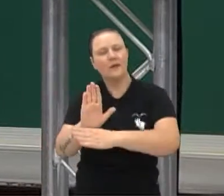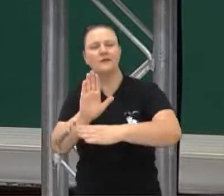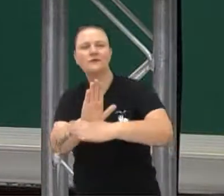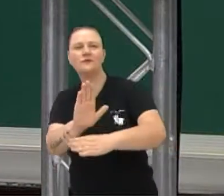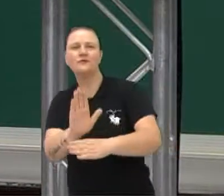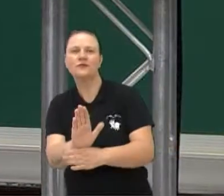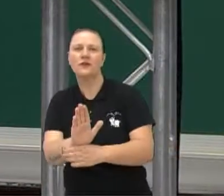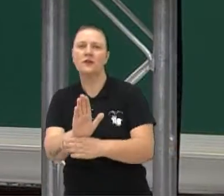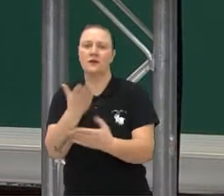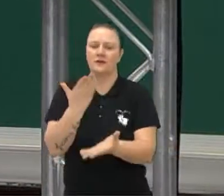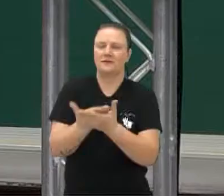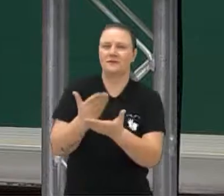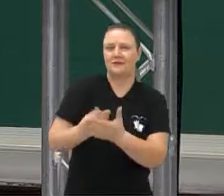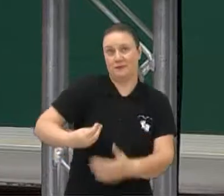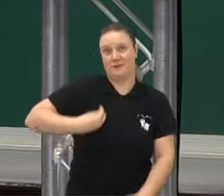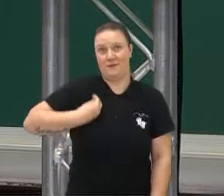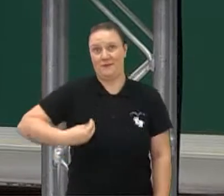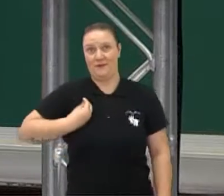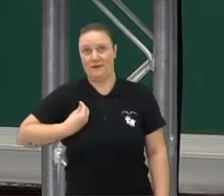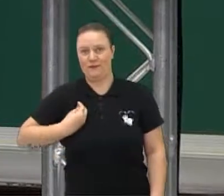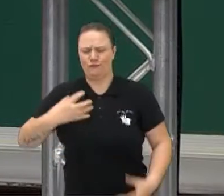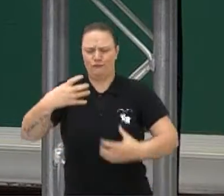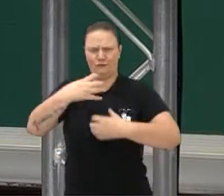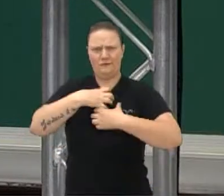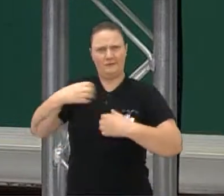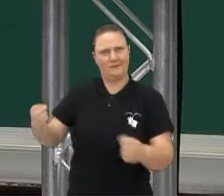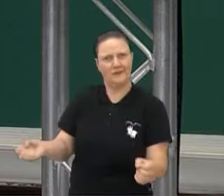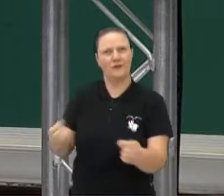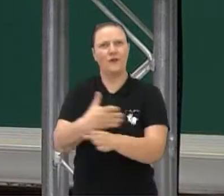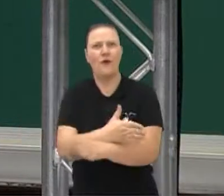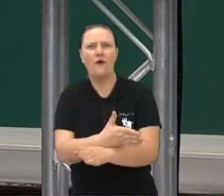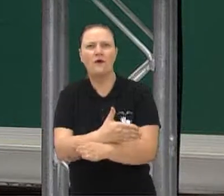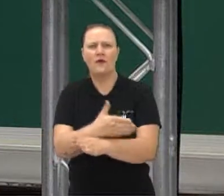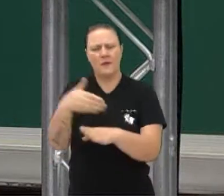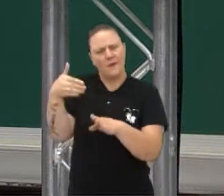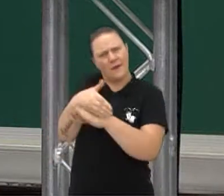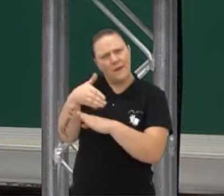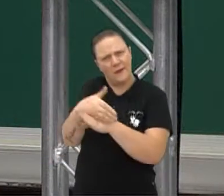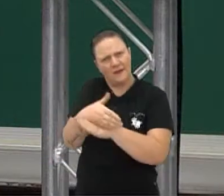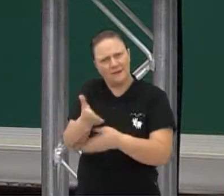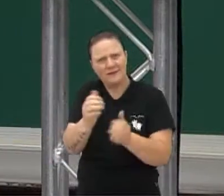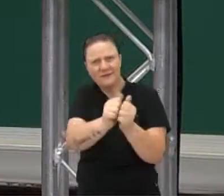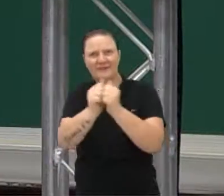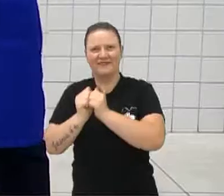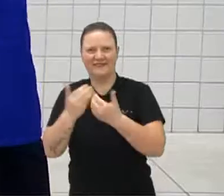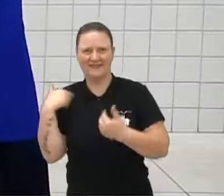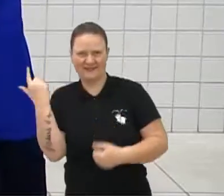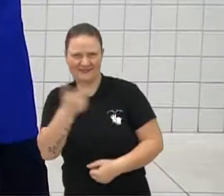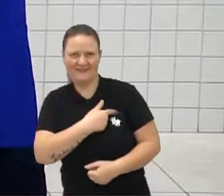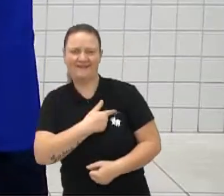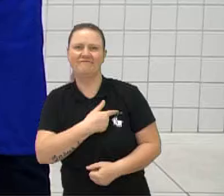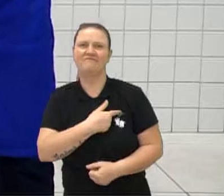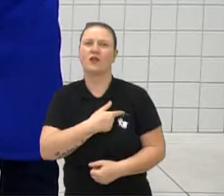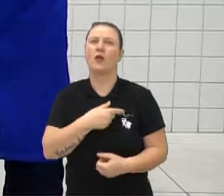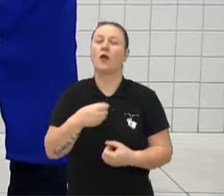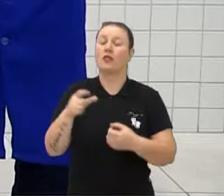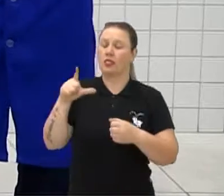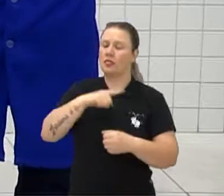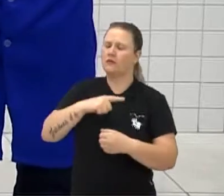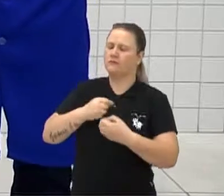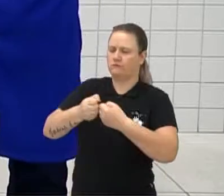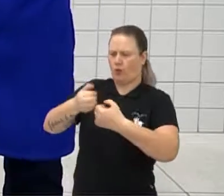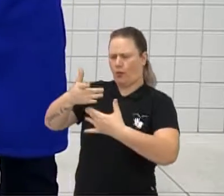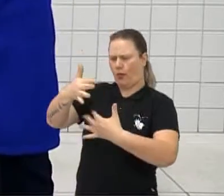aula que é ao vivo. Esse novo formato. Participem conosco. Vânia. Muita gente já